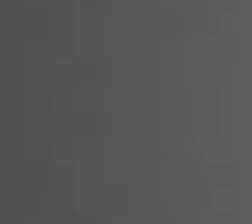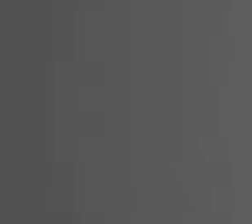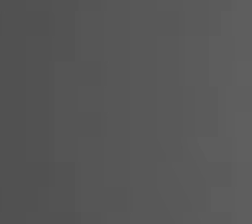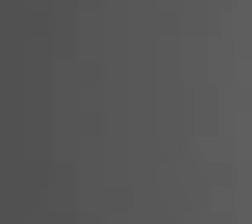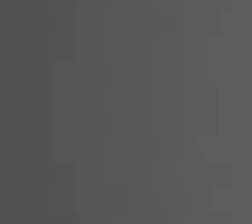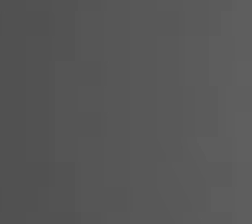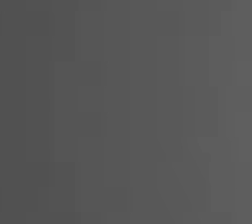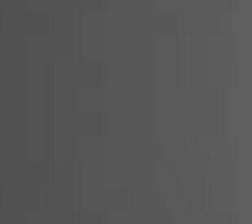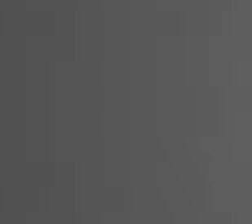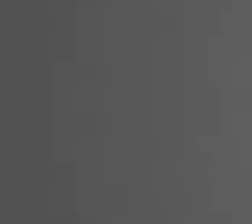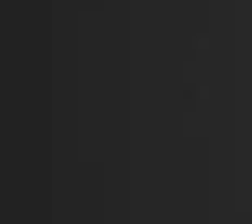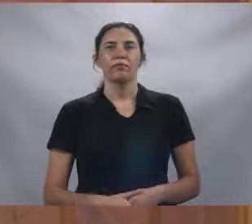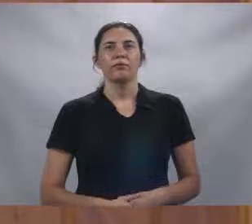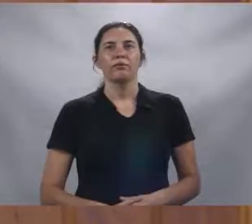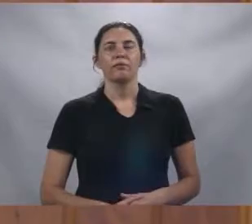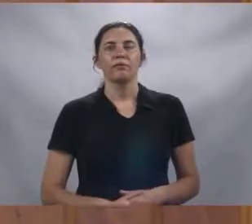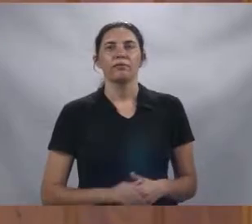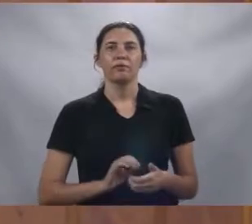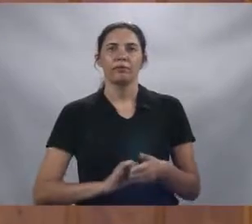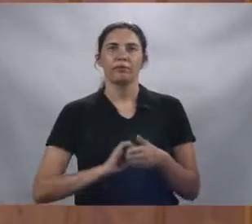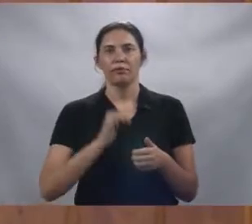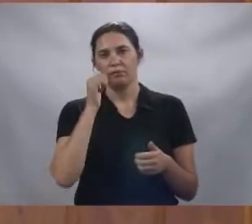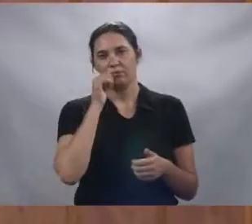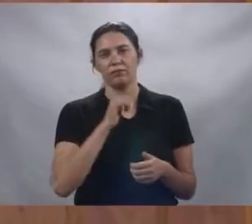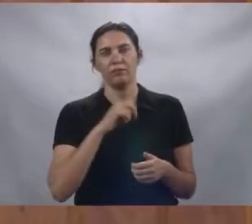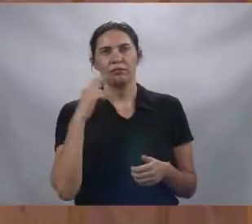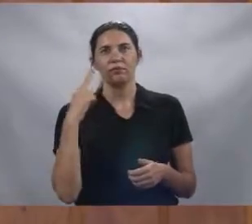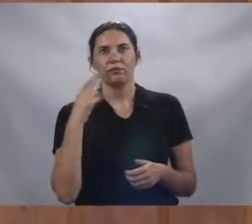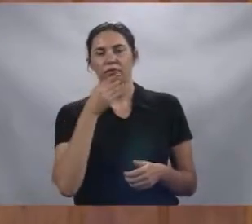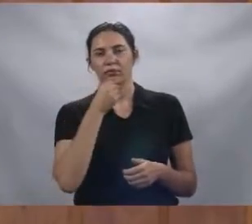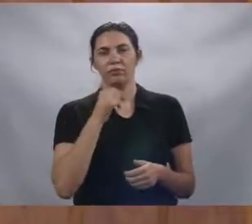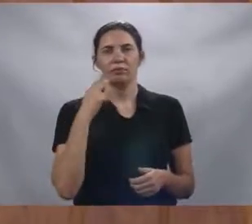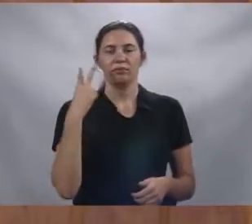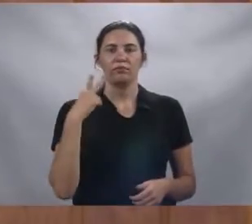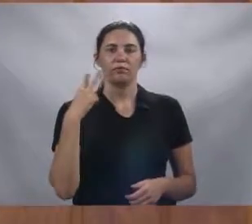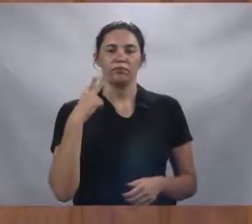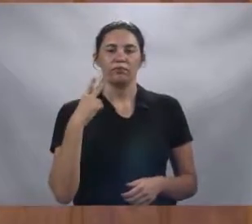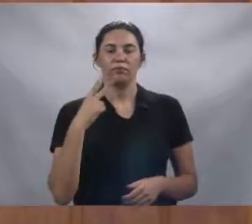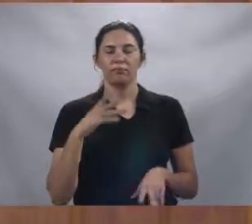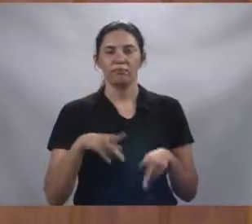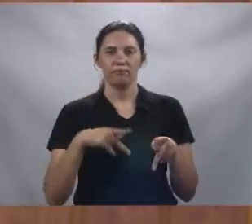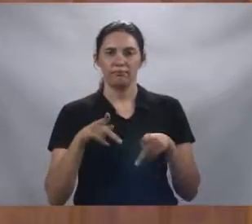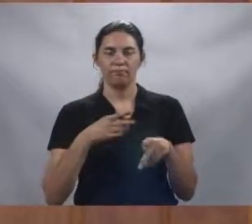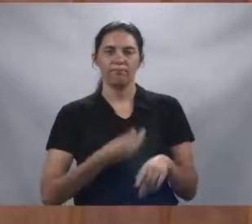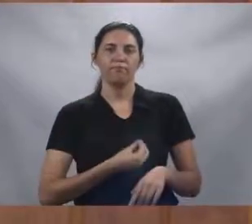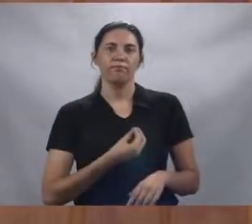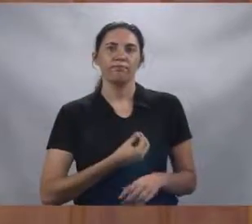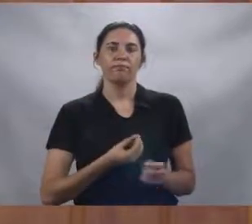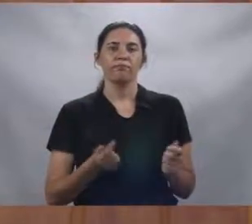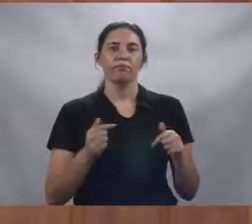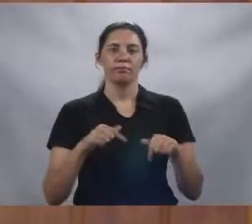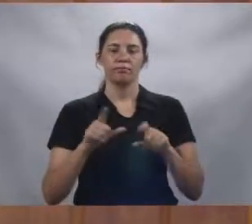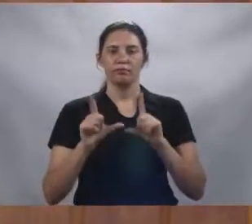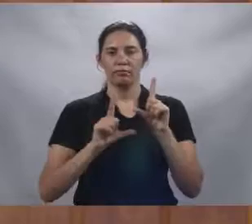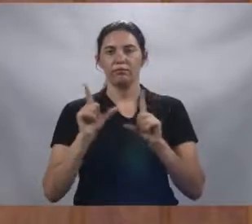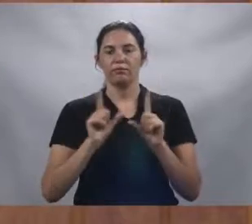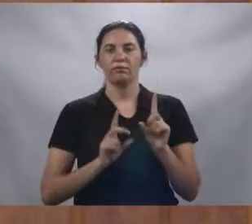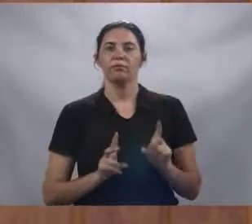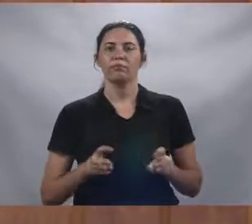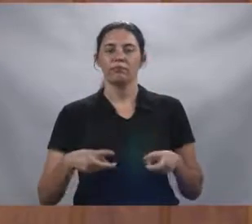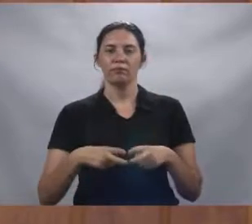Música Vereadoras, senhores vereadores, população presente, TV Câmara,